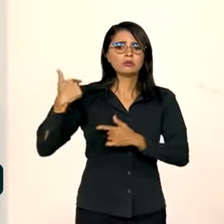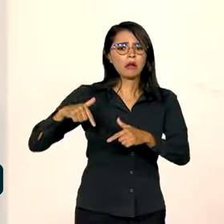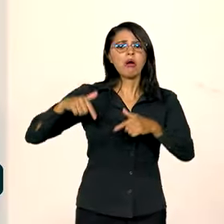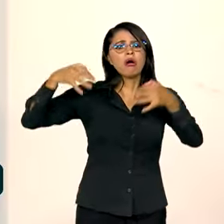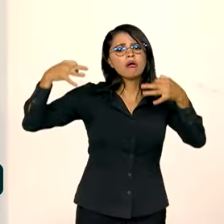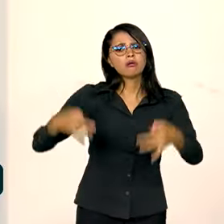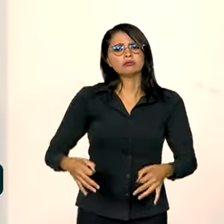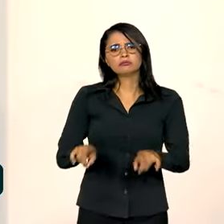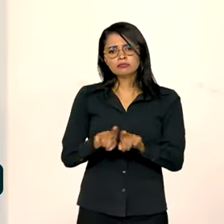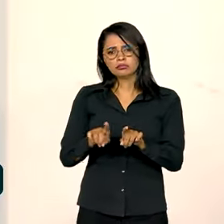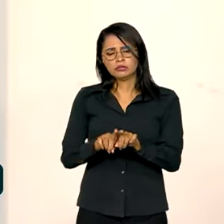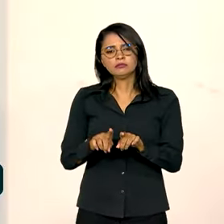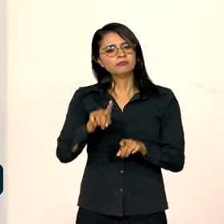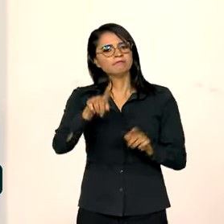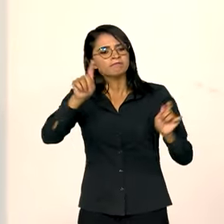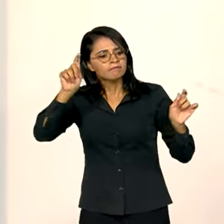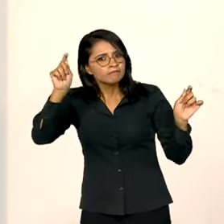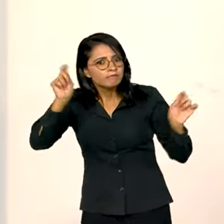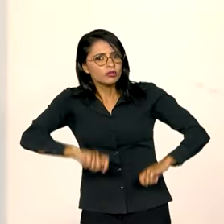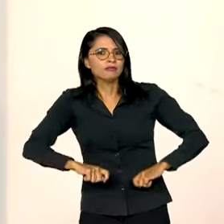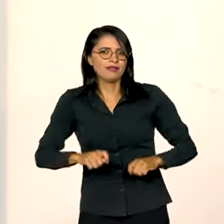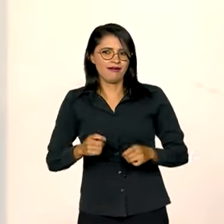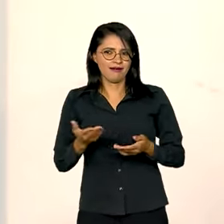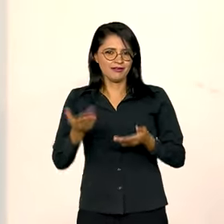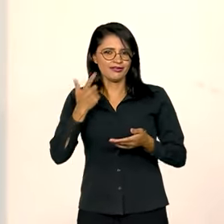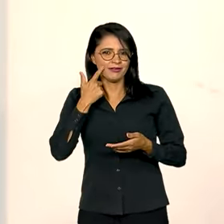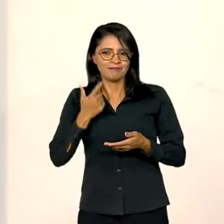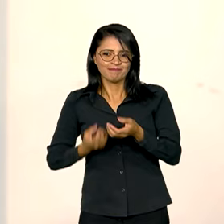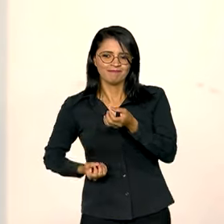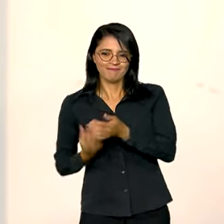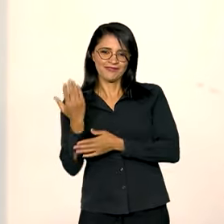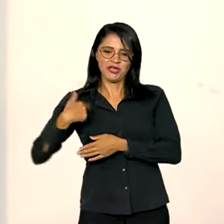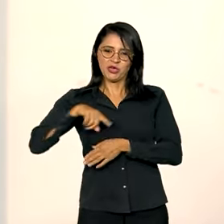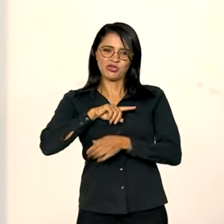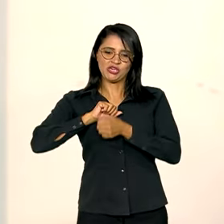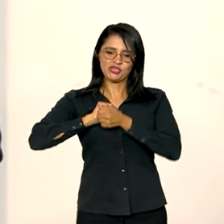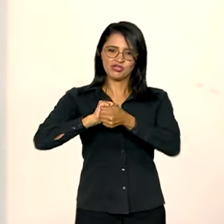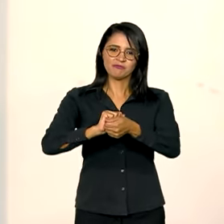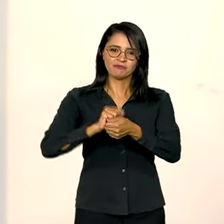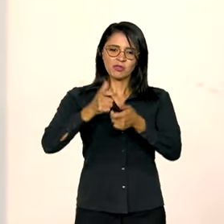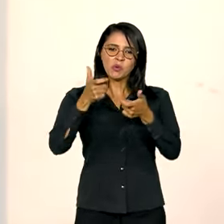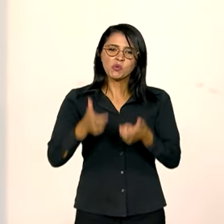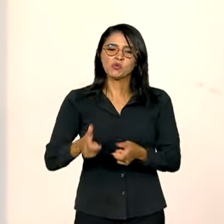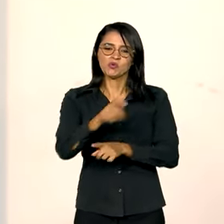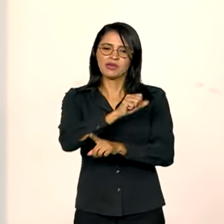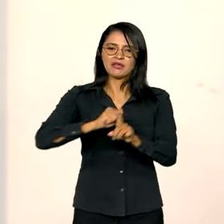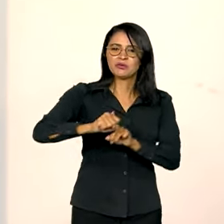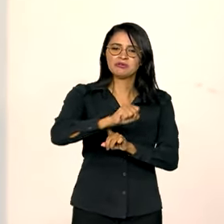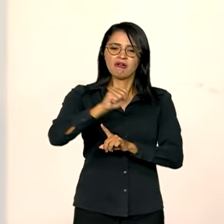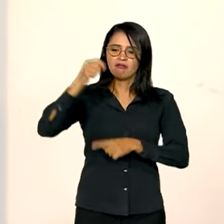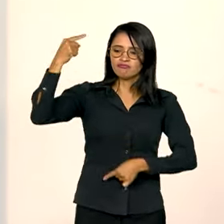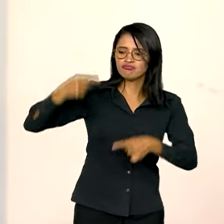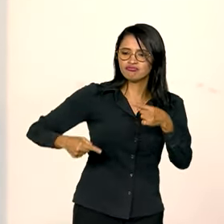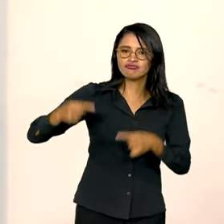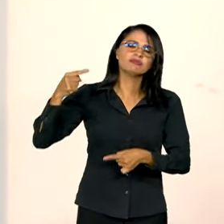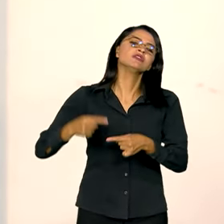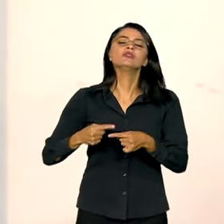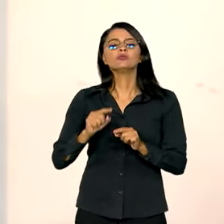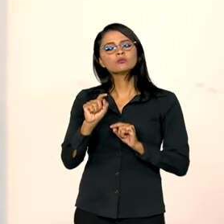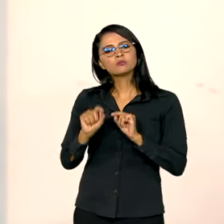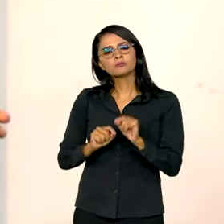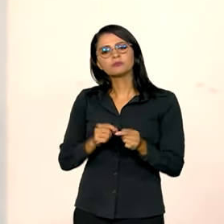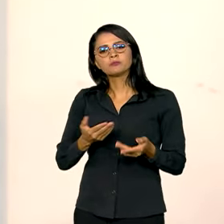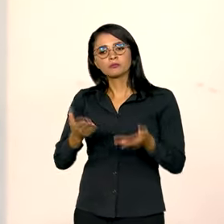Essa possibilidade de construirmos juntos um ambiente social e político em